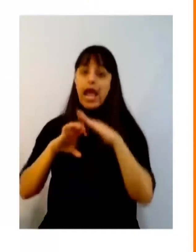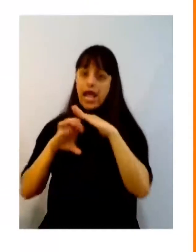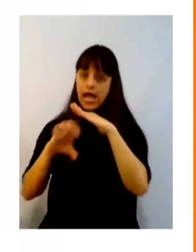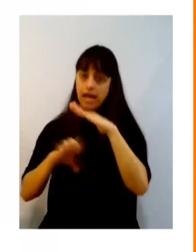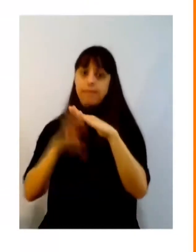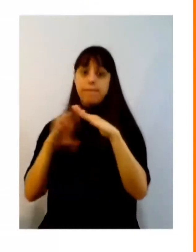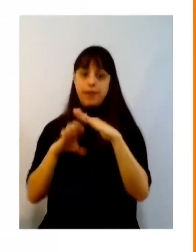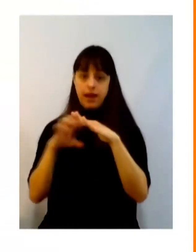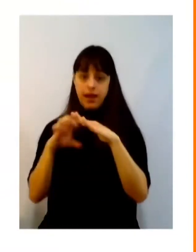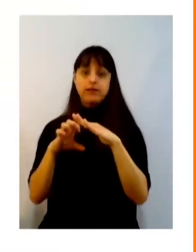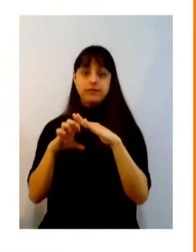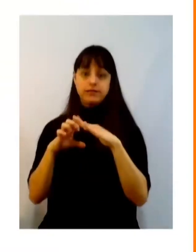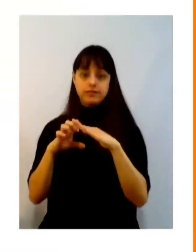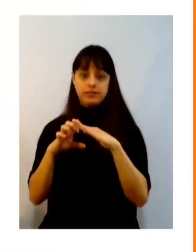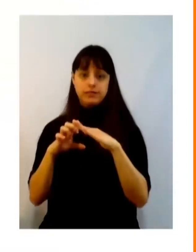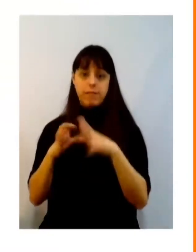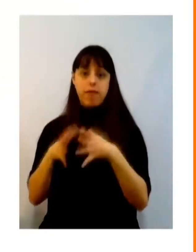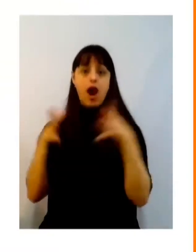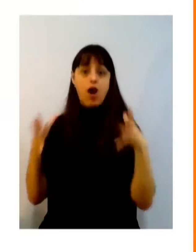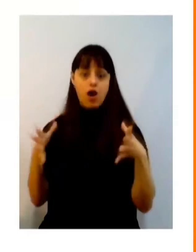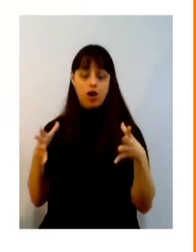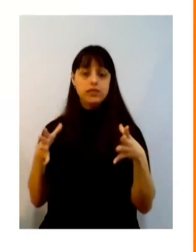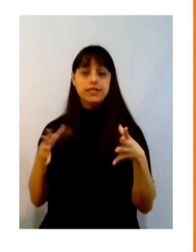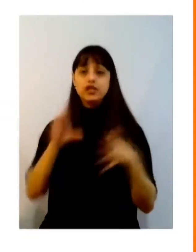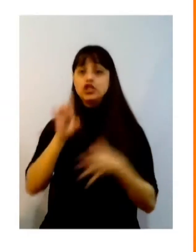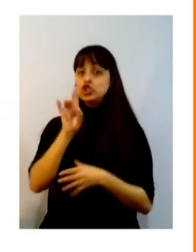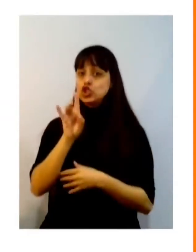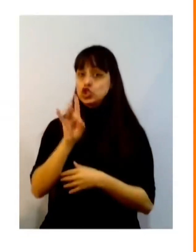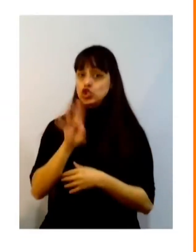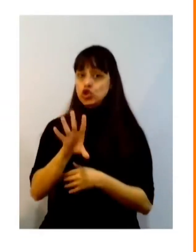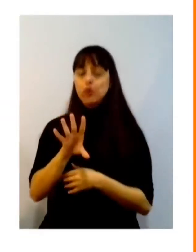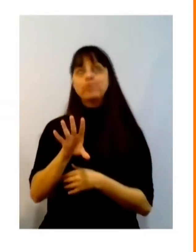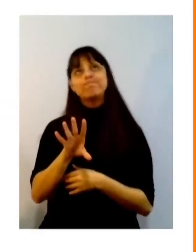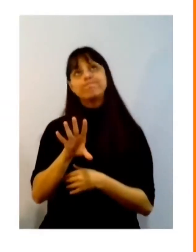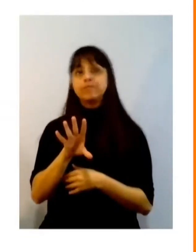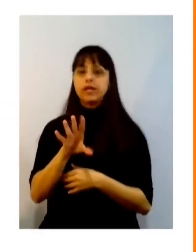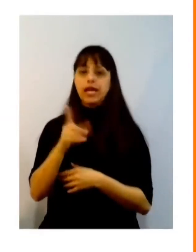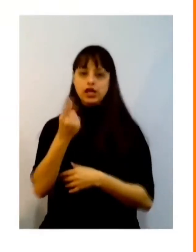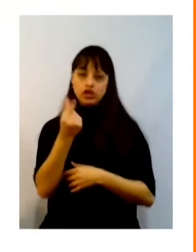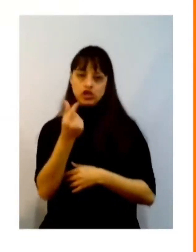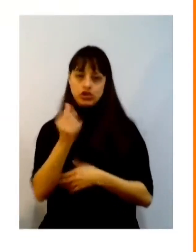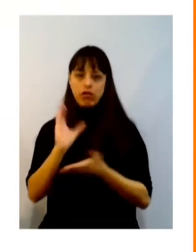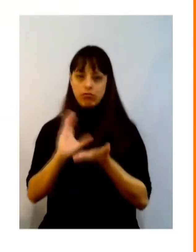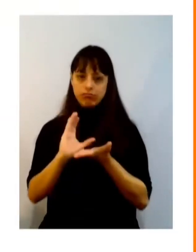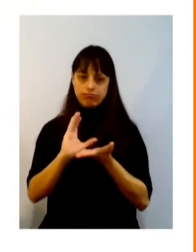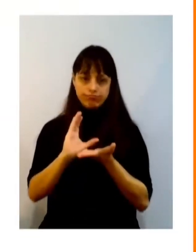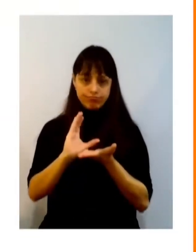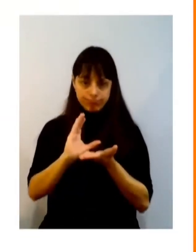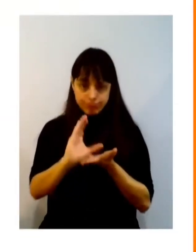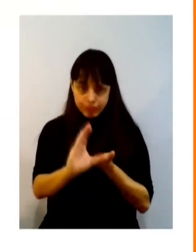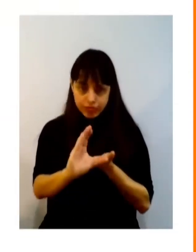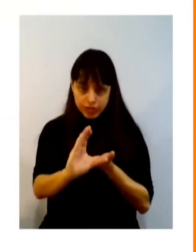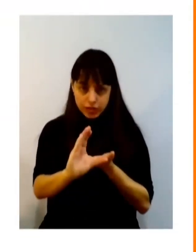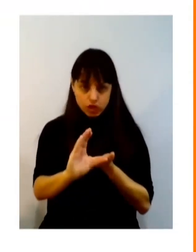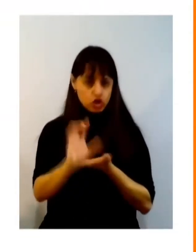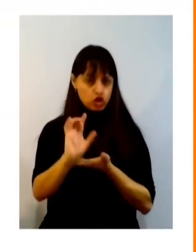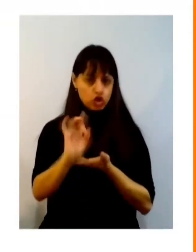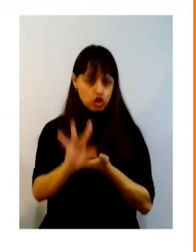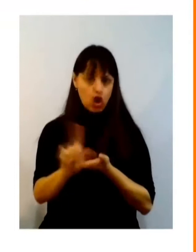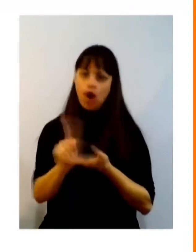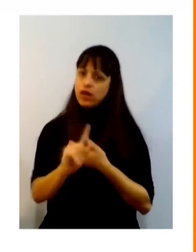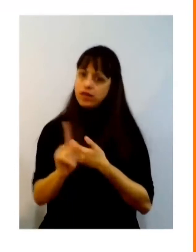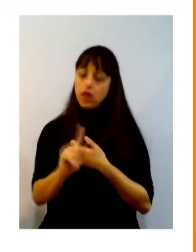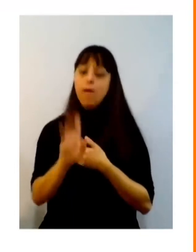de não delas não só serem de colocarem o dinheiro e pensar na visibilidade da marca mas sobretudo de